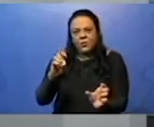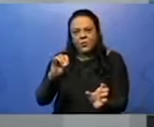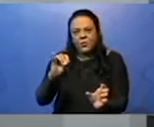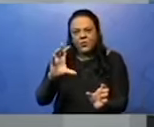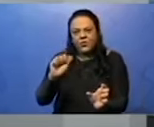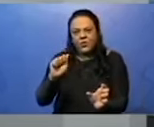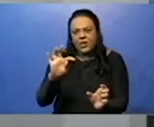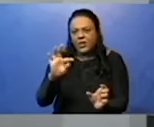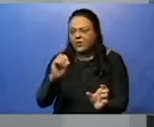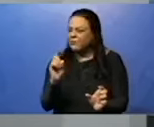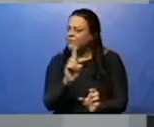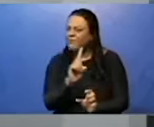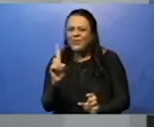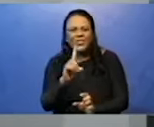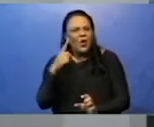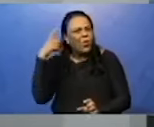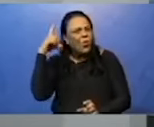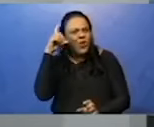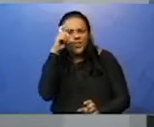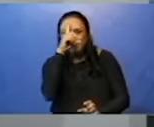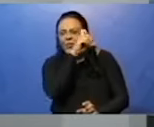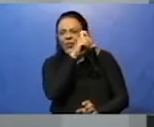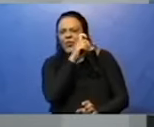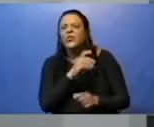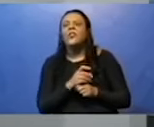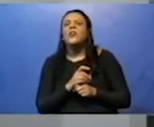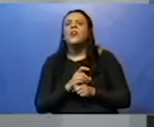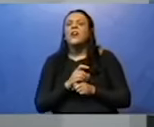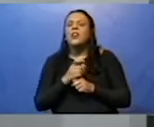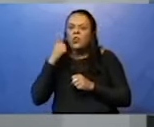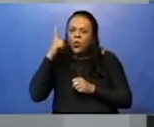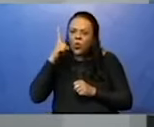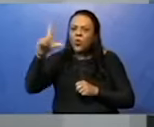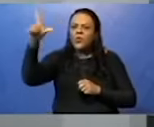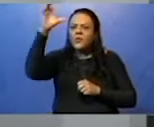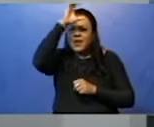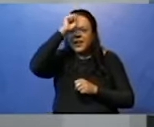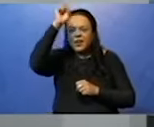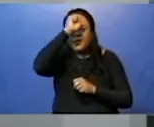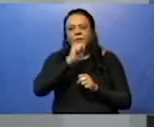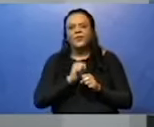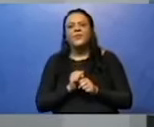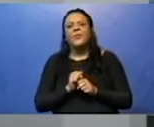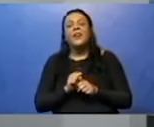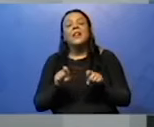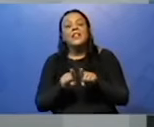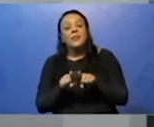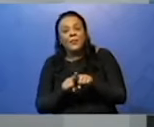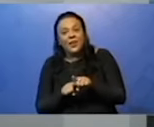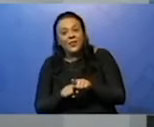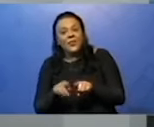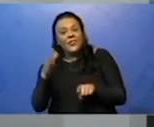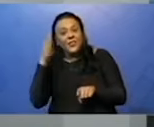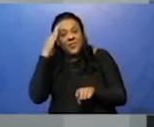mas vocês vão ver também que tipos de sujeito também não é difícil.